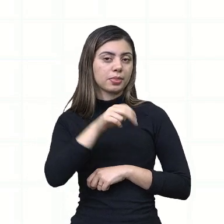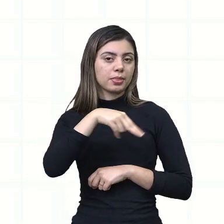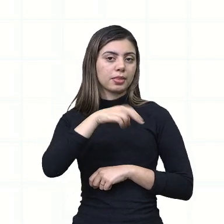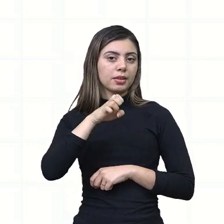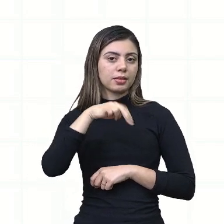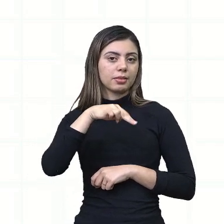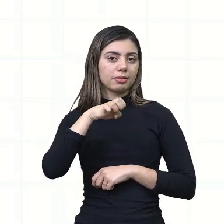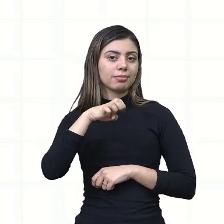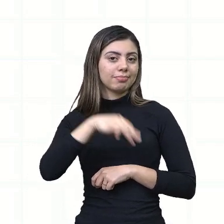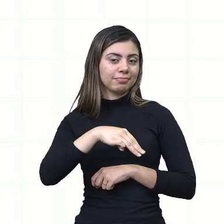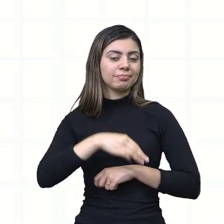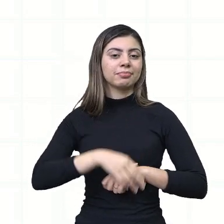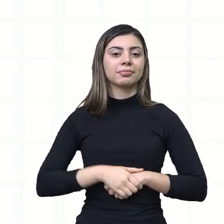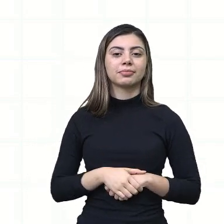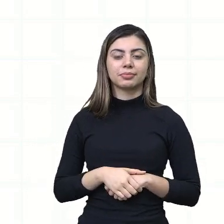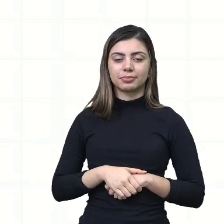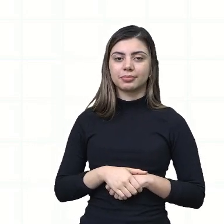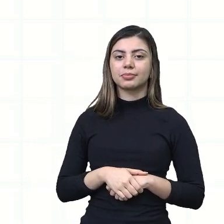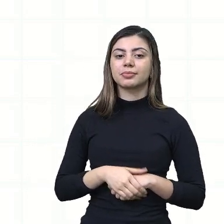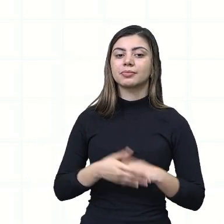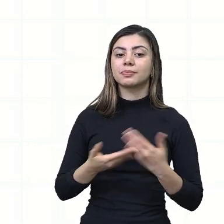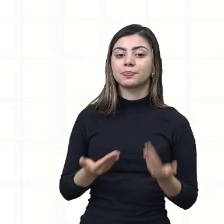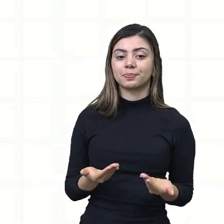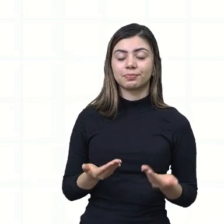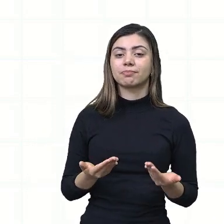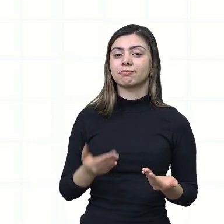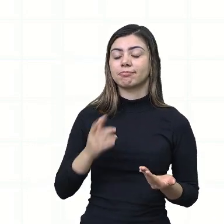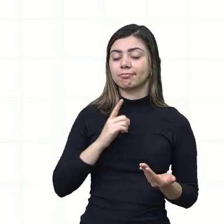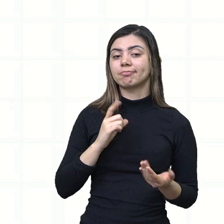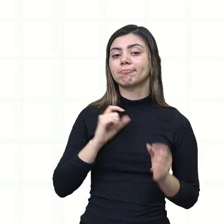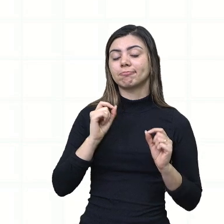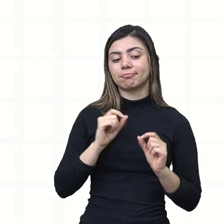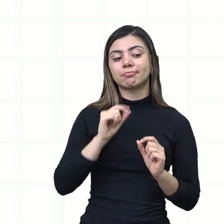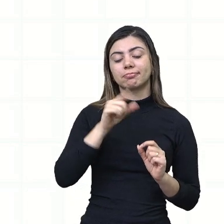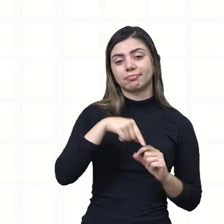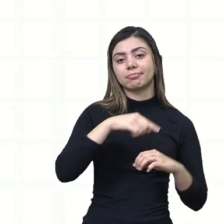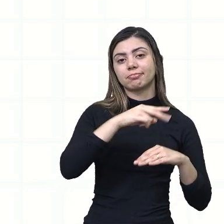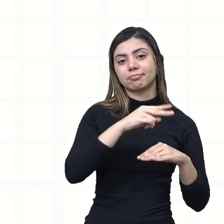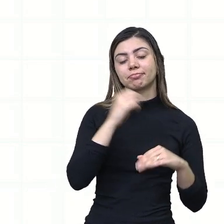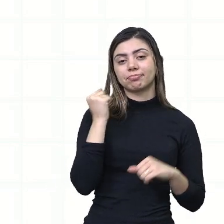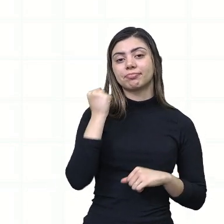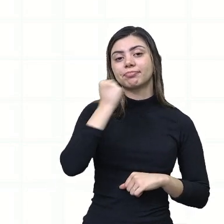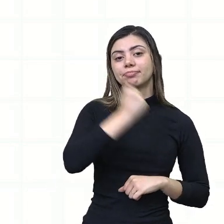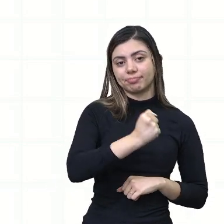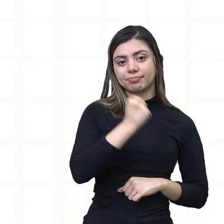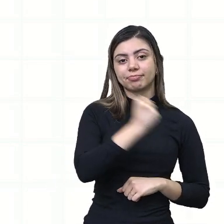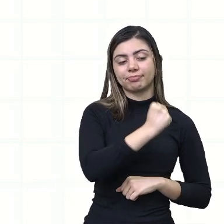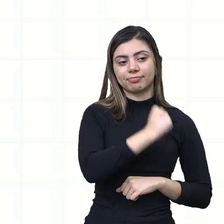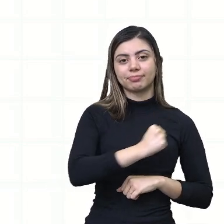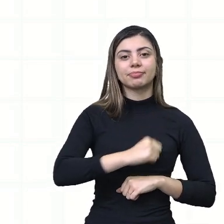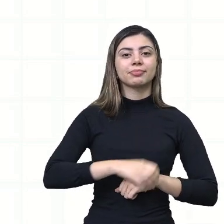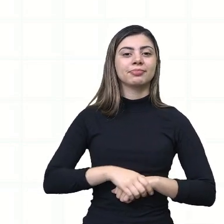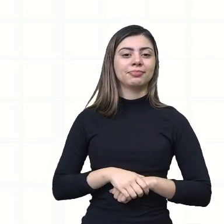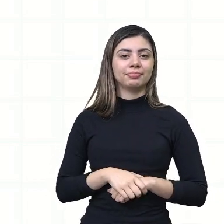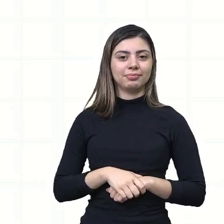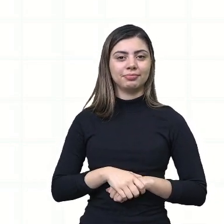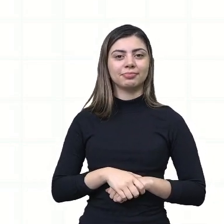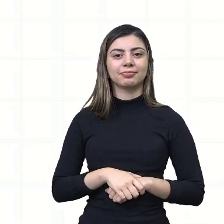neném que foi vítima, né? Foi morta por golpes de faca.